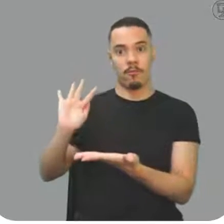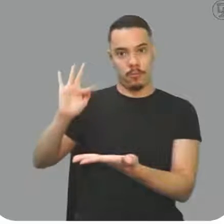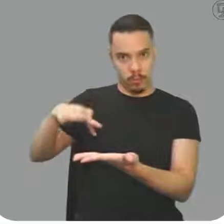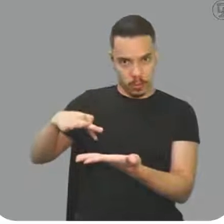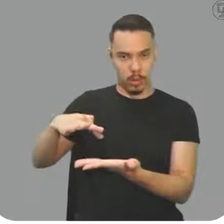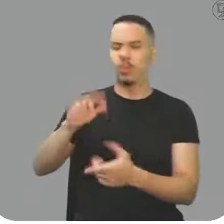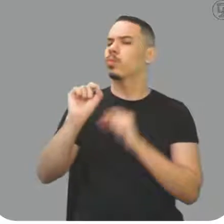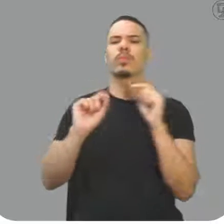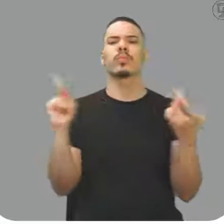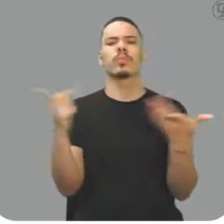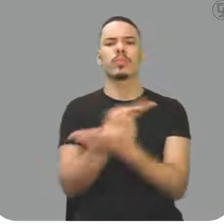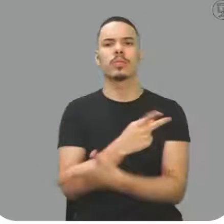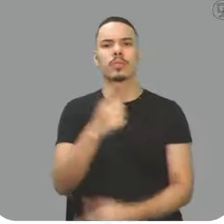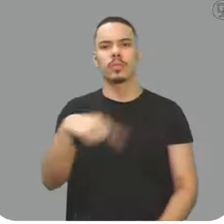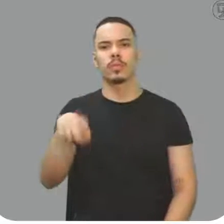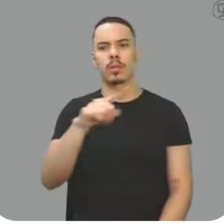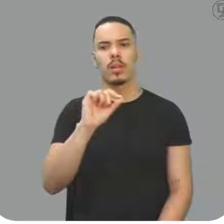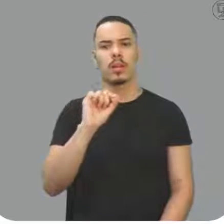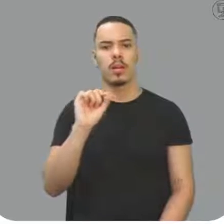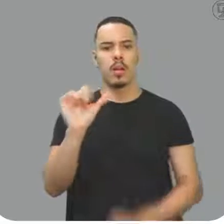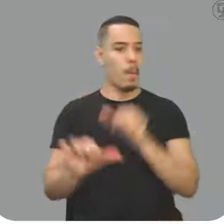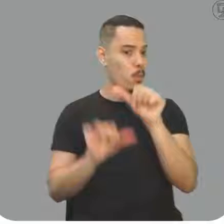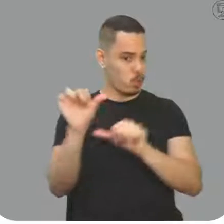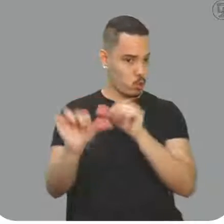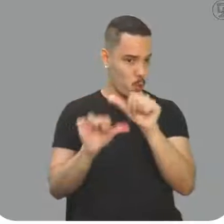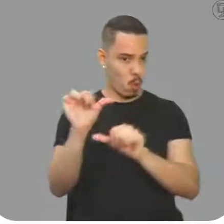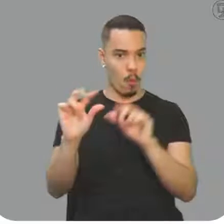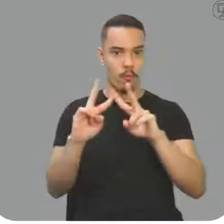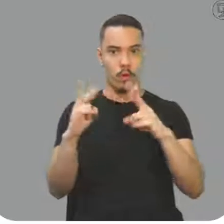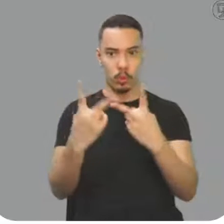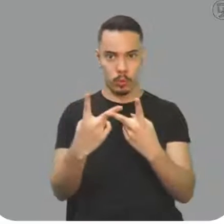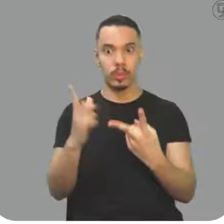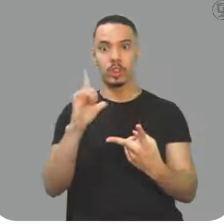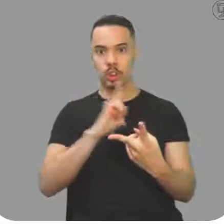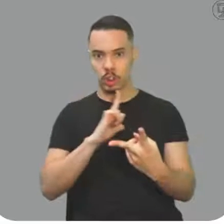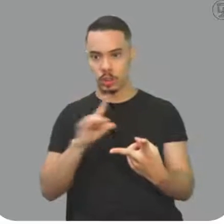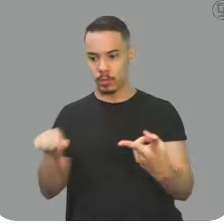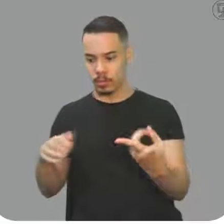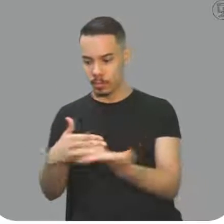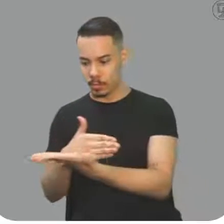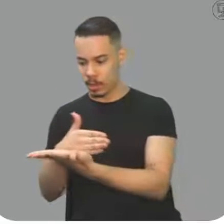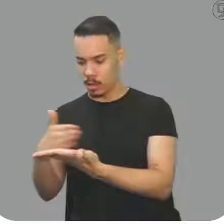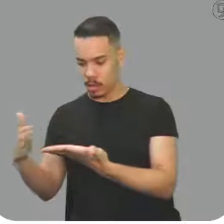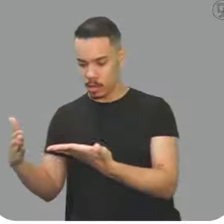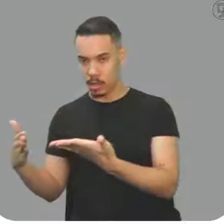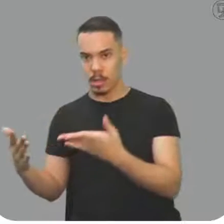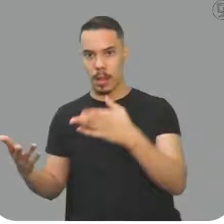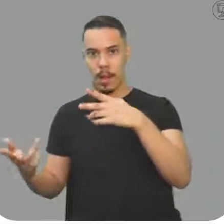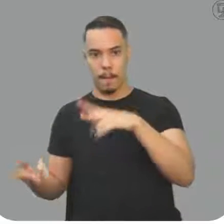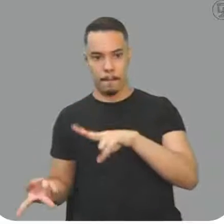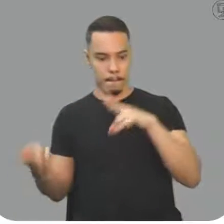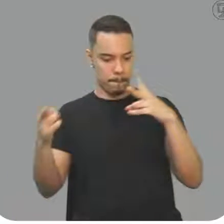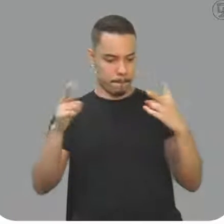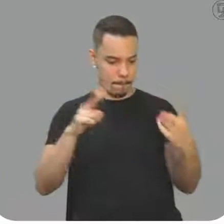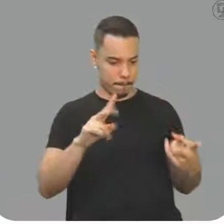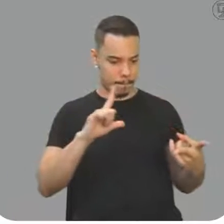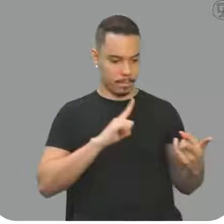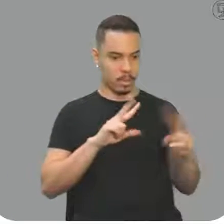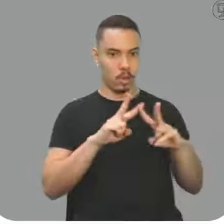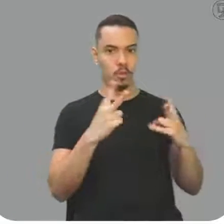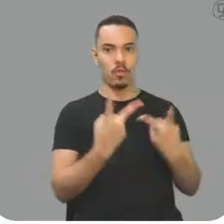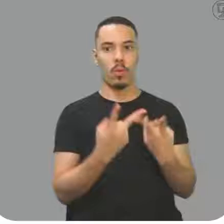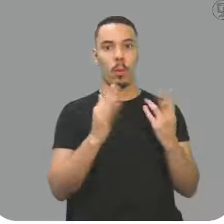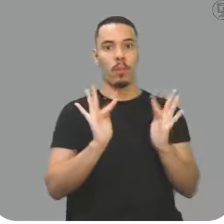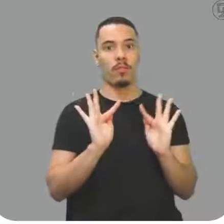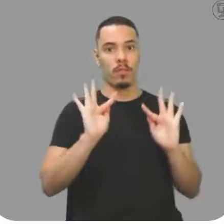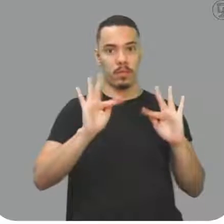aconteceu com isso aí? Aconteceu que ele mudou o seu volume, tinha um volume inicial, né, passou a ter um volume final.